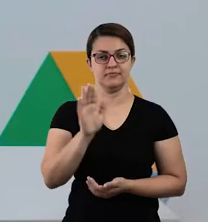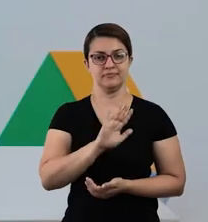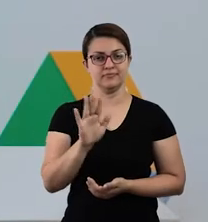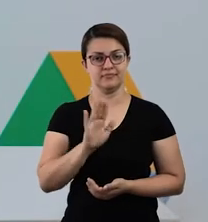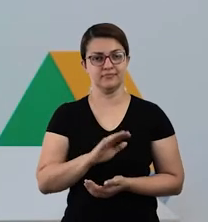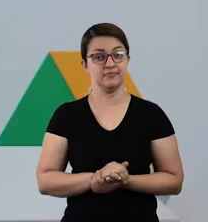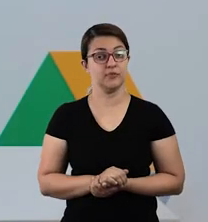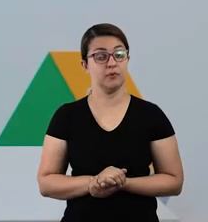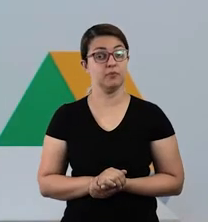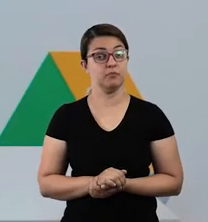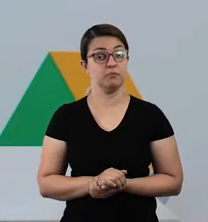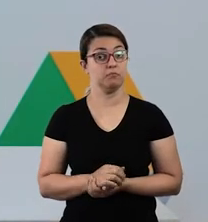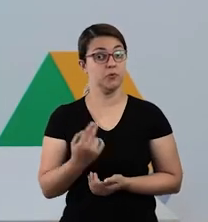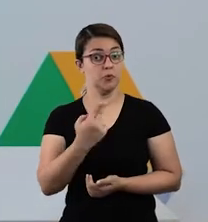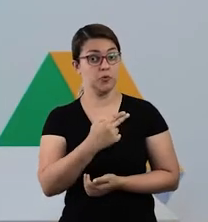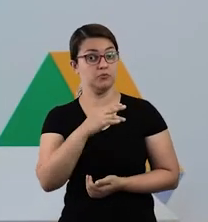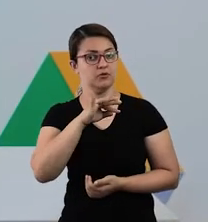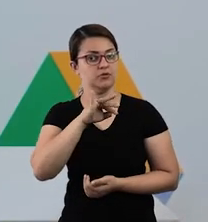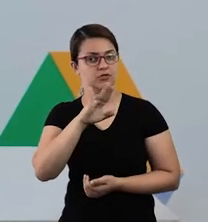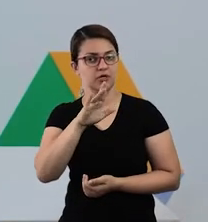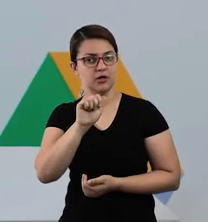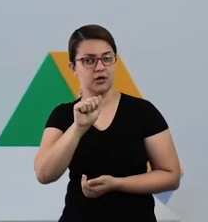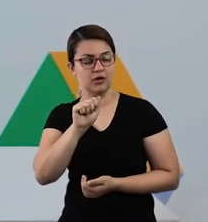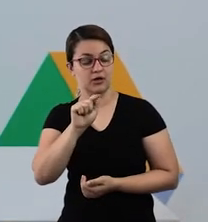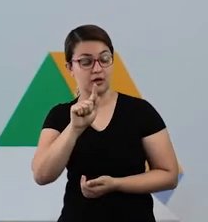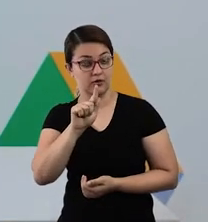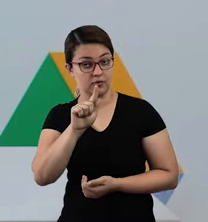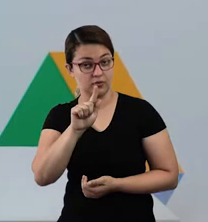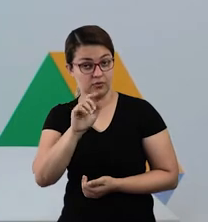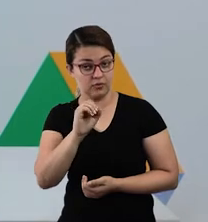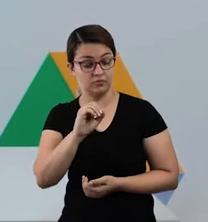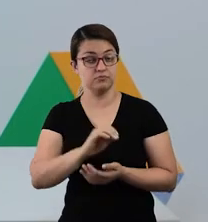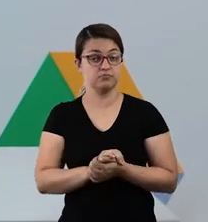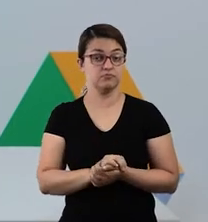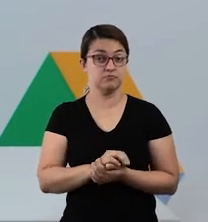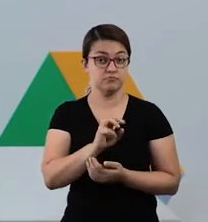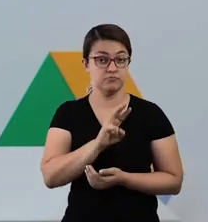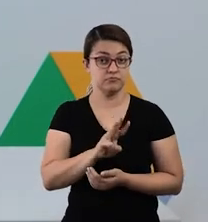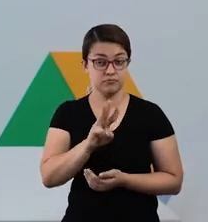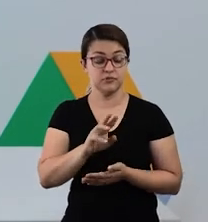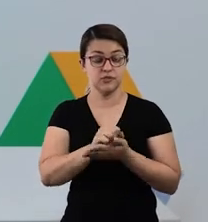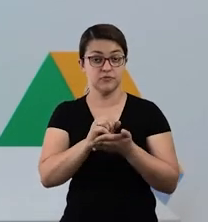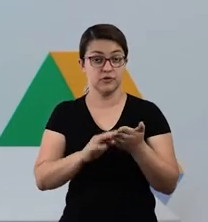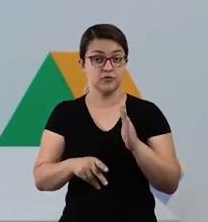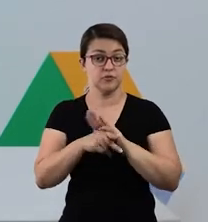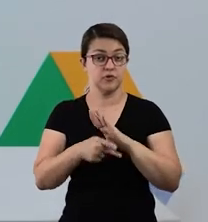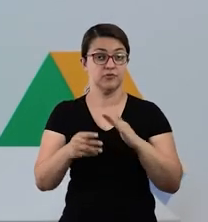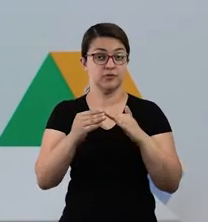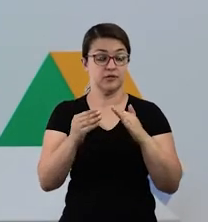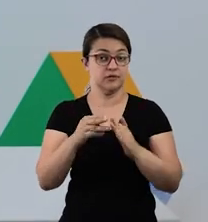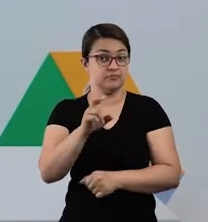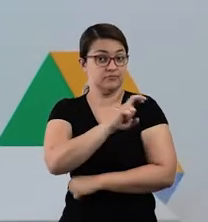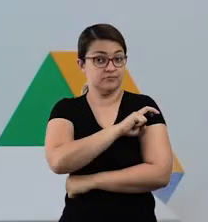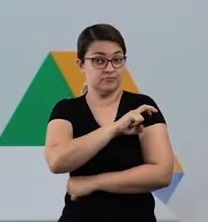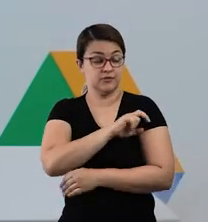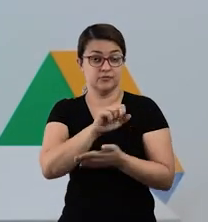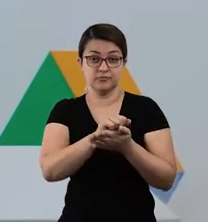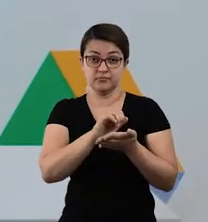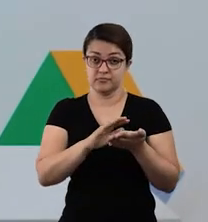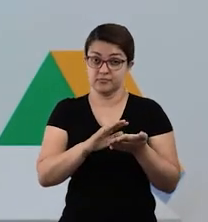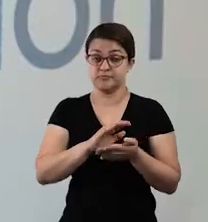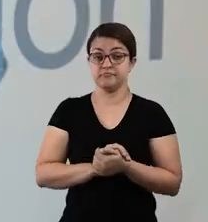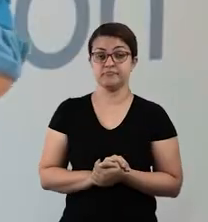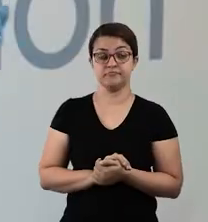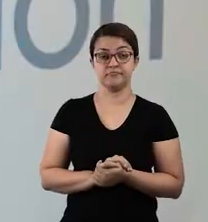Fala galerinha, eu sou o professor Tiago, mais uma vez do link lição de casa para uma lição do quinto ano. Vamos lá?